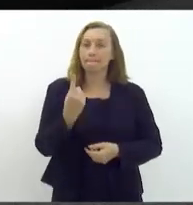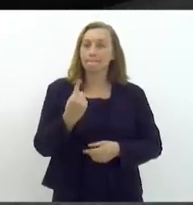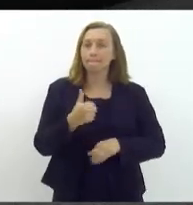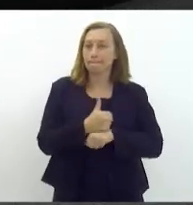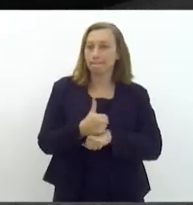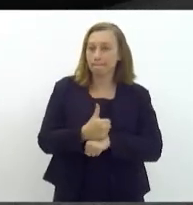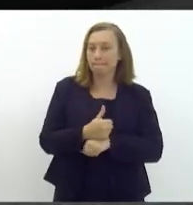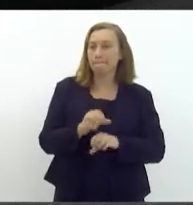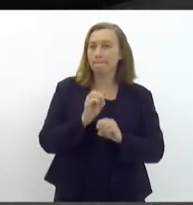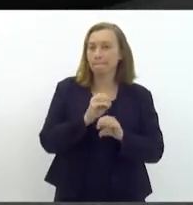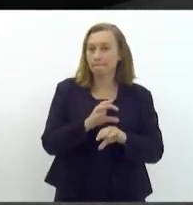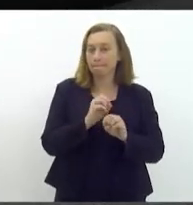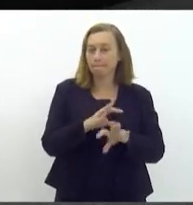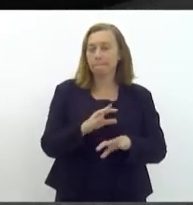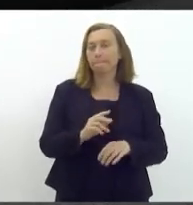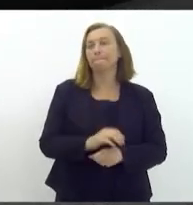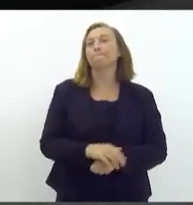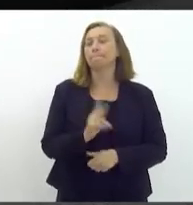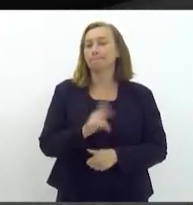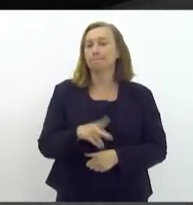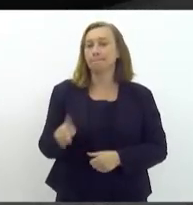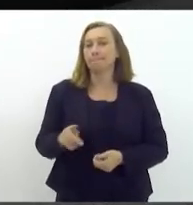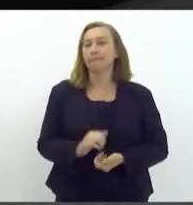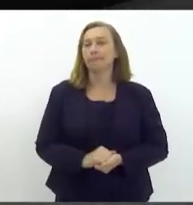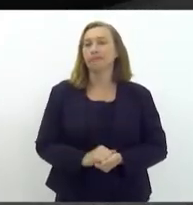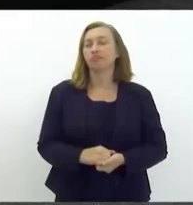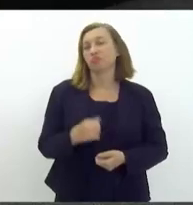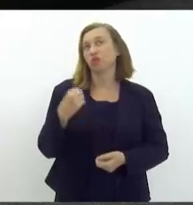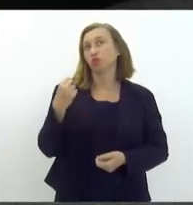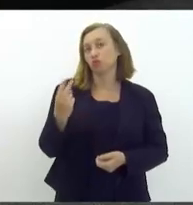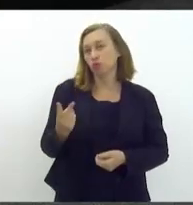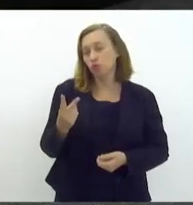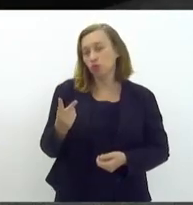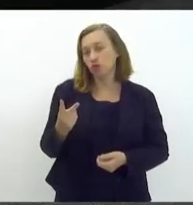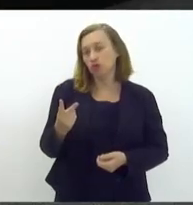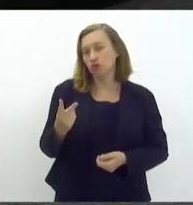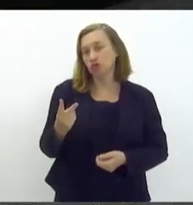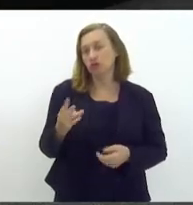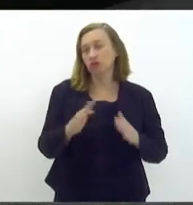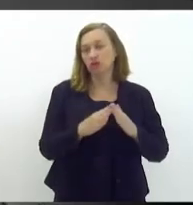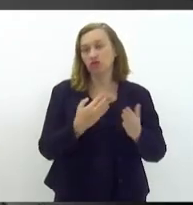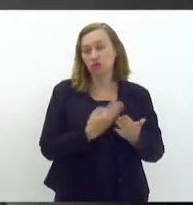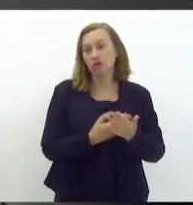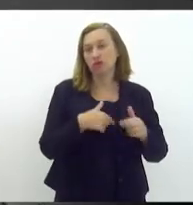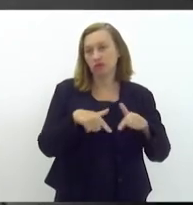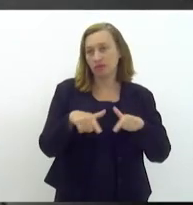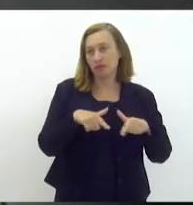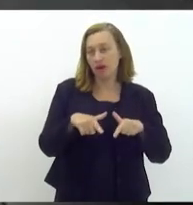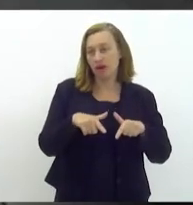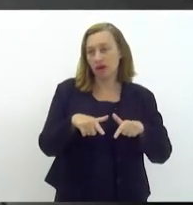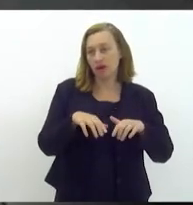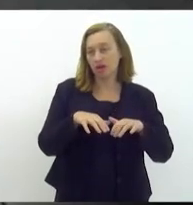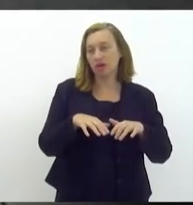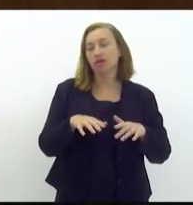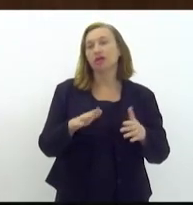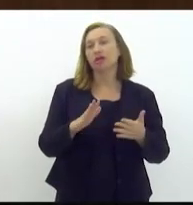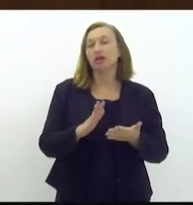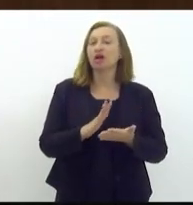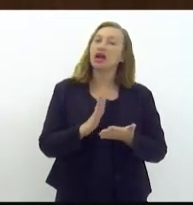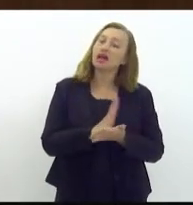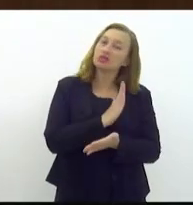de educação um professor ele tem duas matrículas e muitas das vezes trabalha em escolas particulares